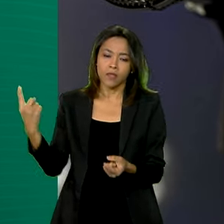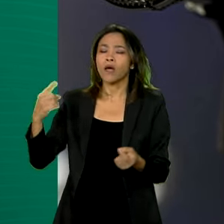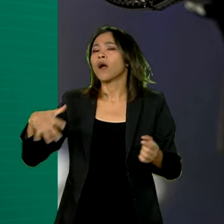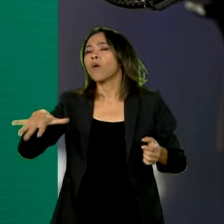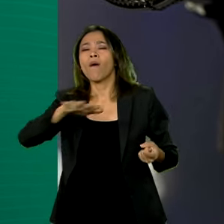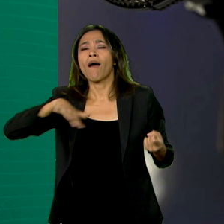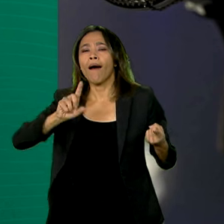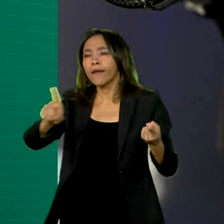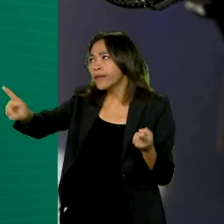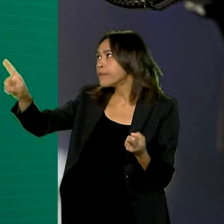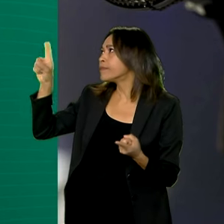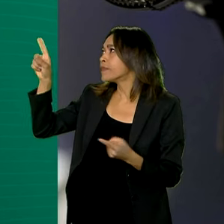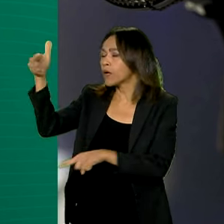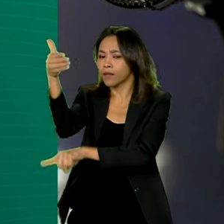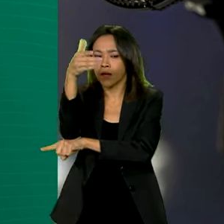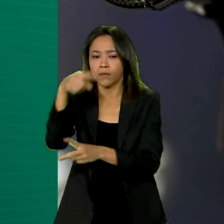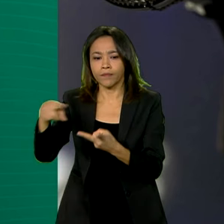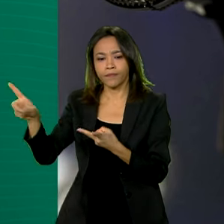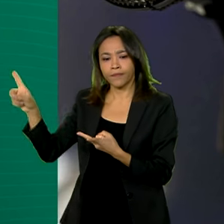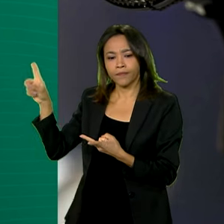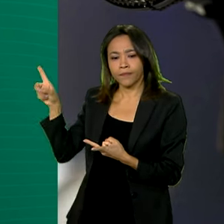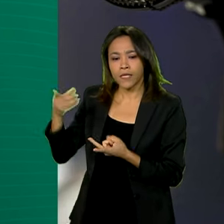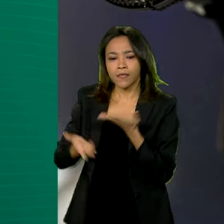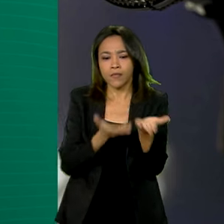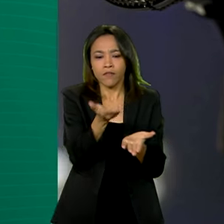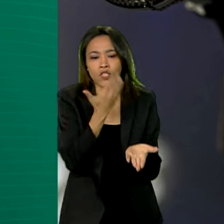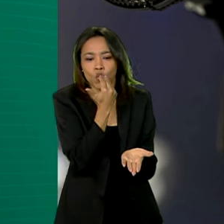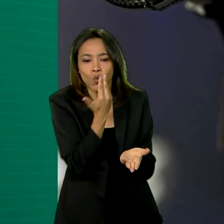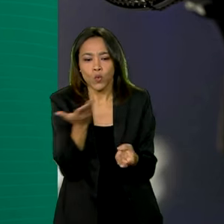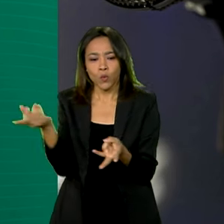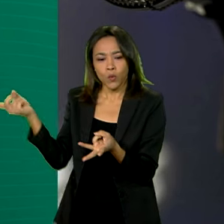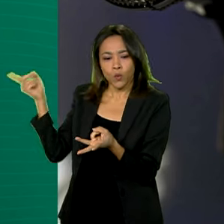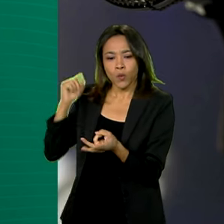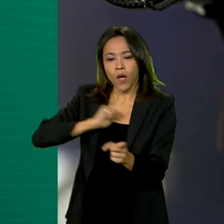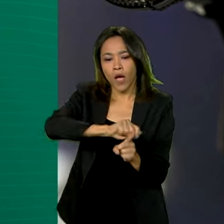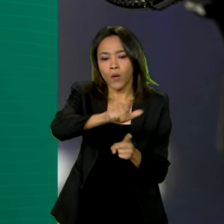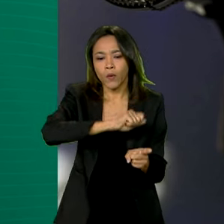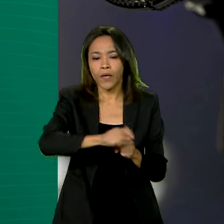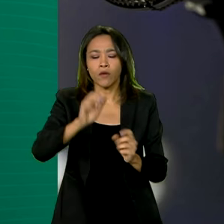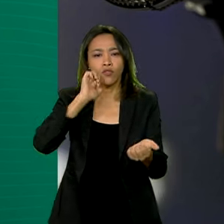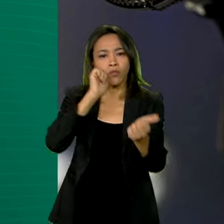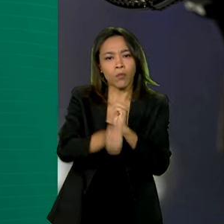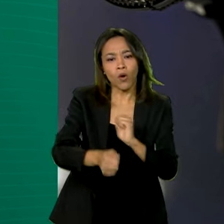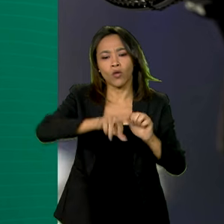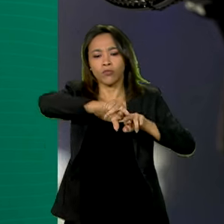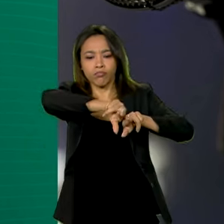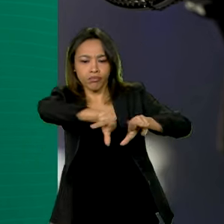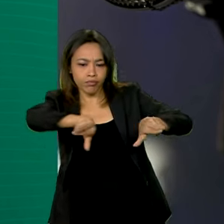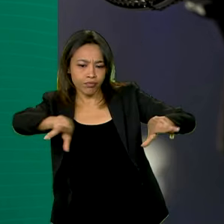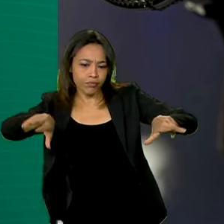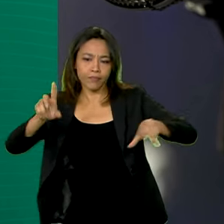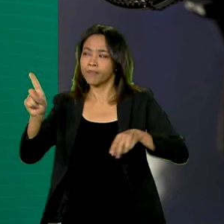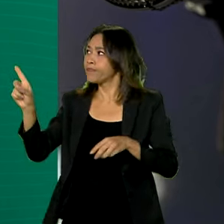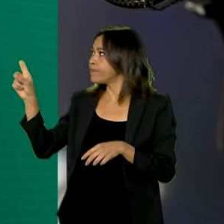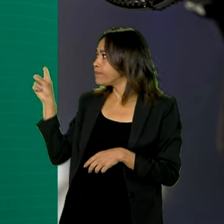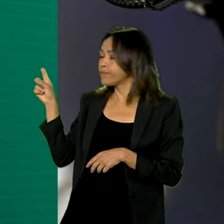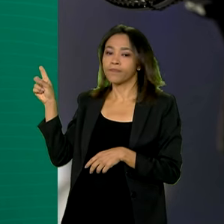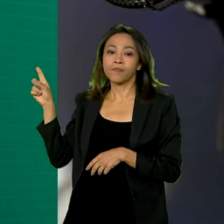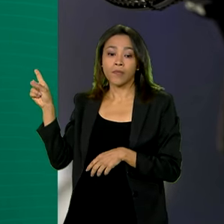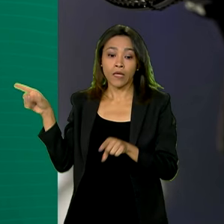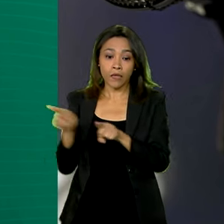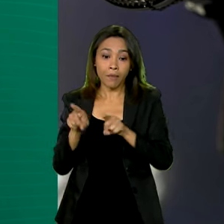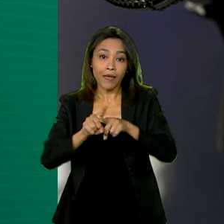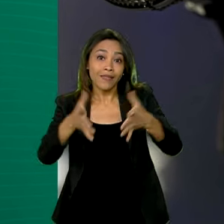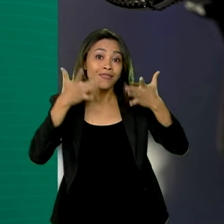alimentação para eventos e recepções, aluguel de equipamentos recreativos, esportivos, de palcos, produção